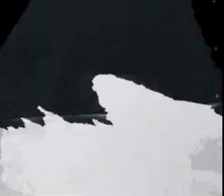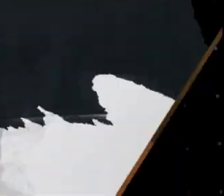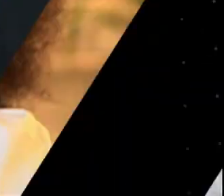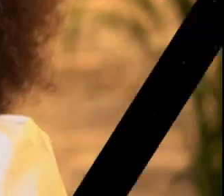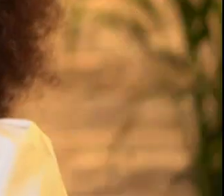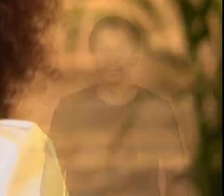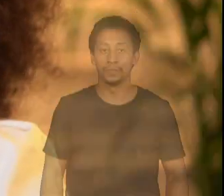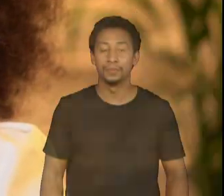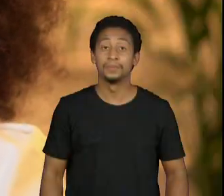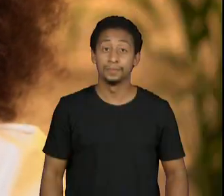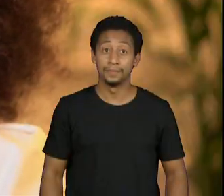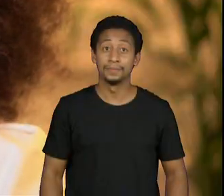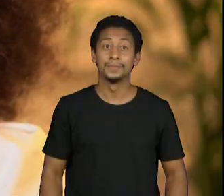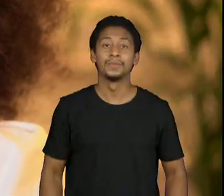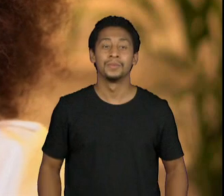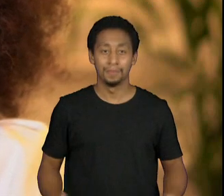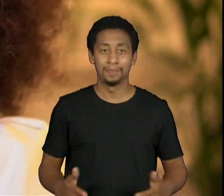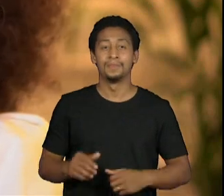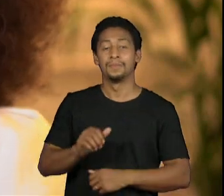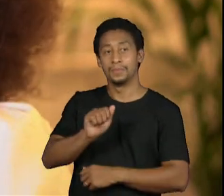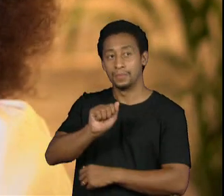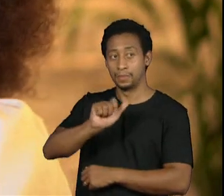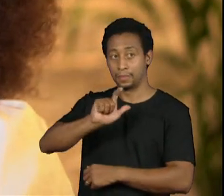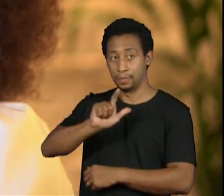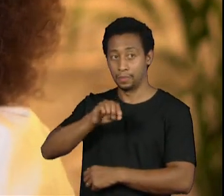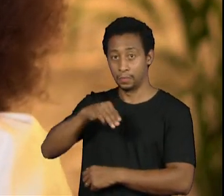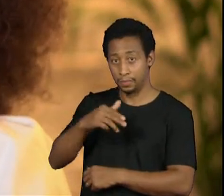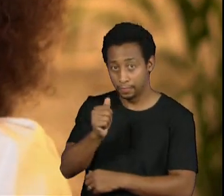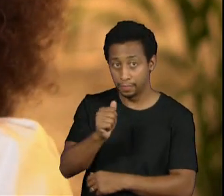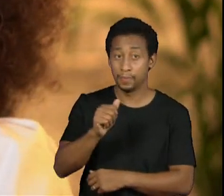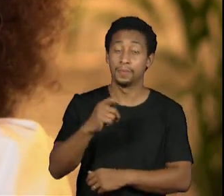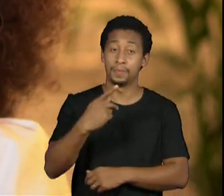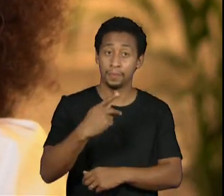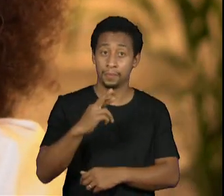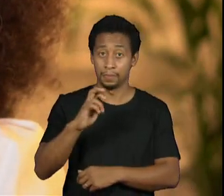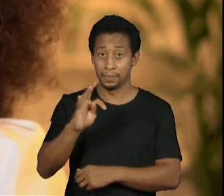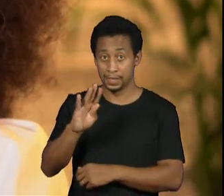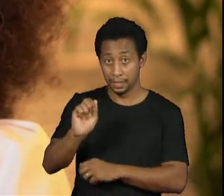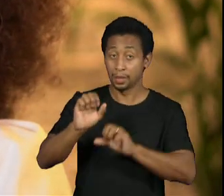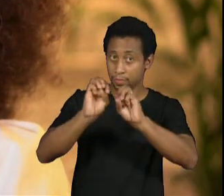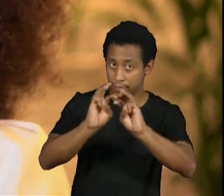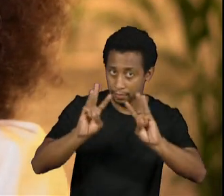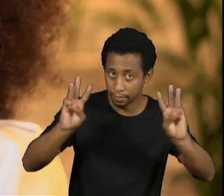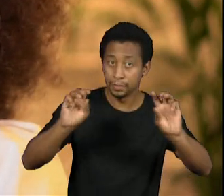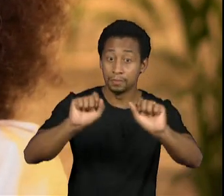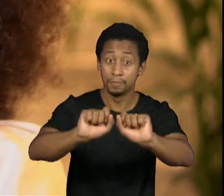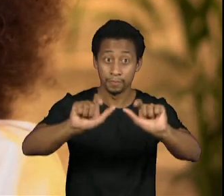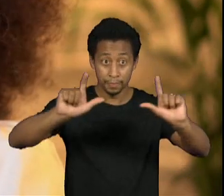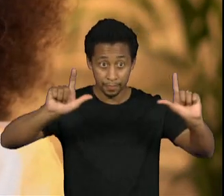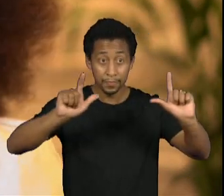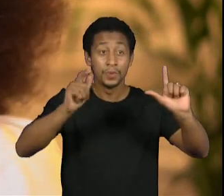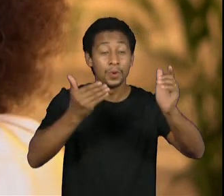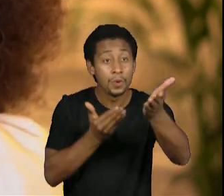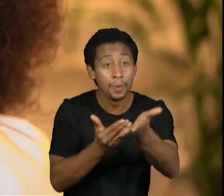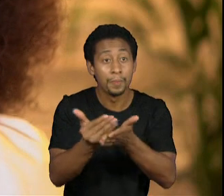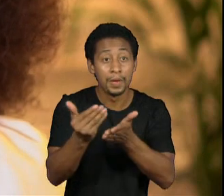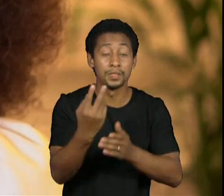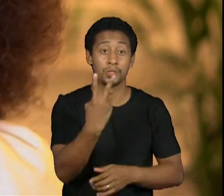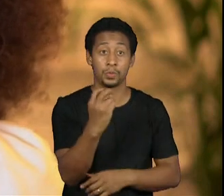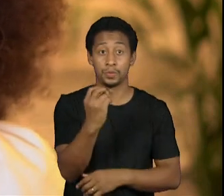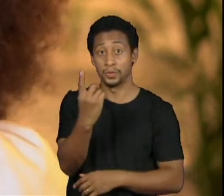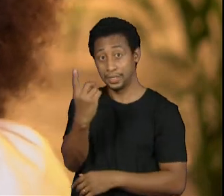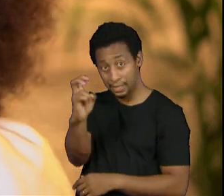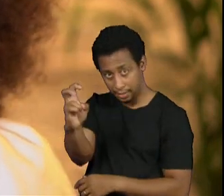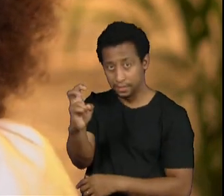O Alma Preta nasce em 2015, uma ideia de estudantes de